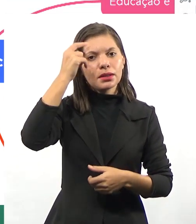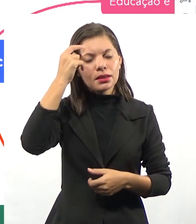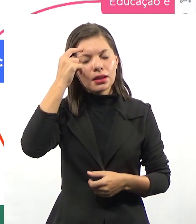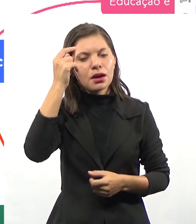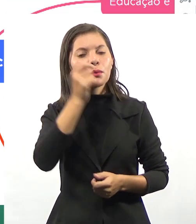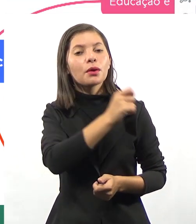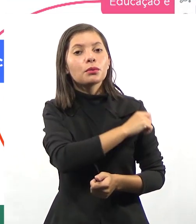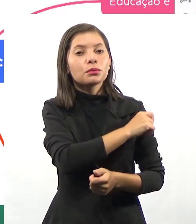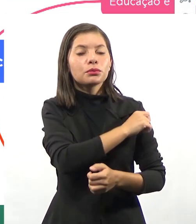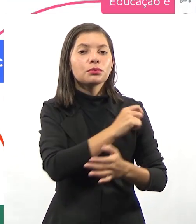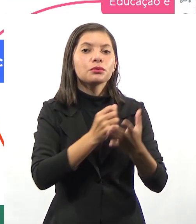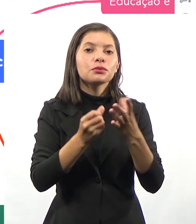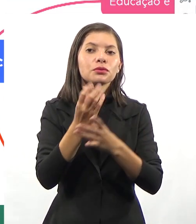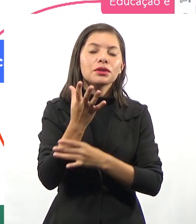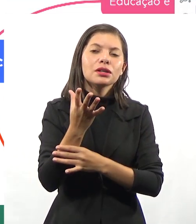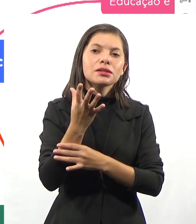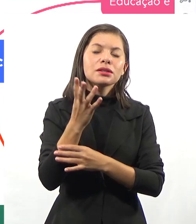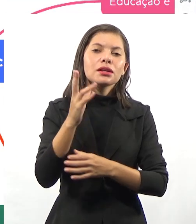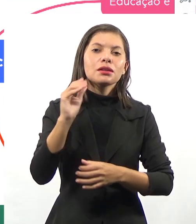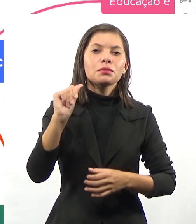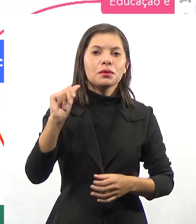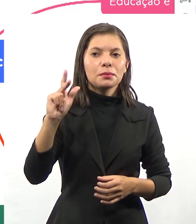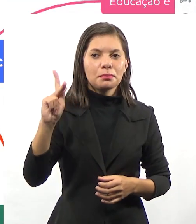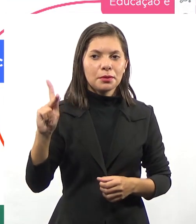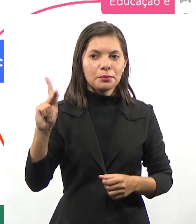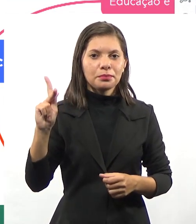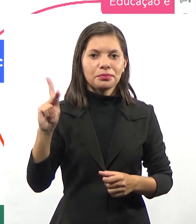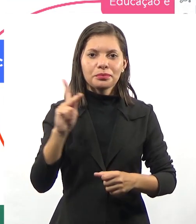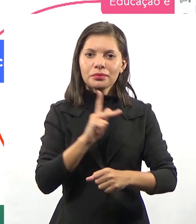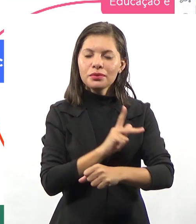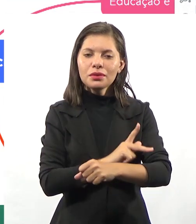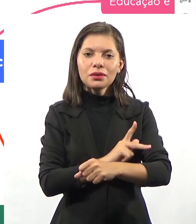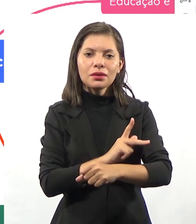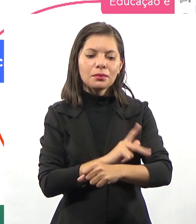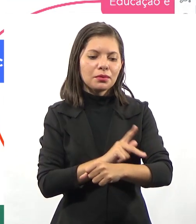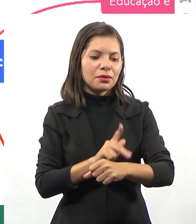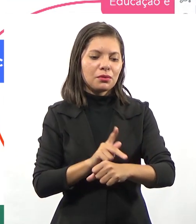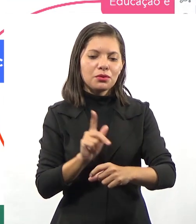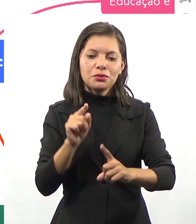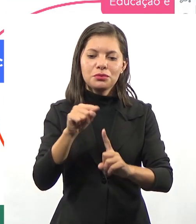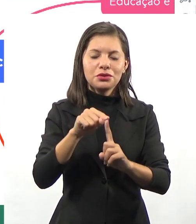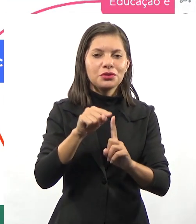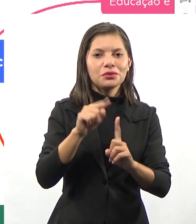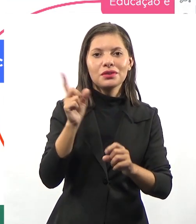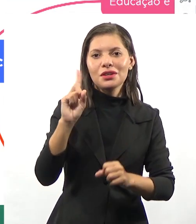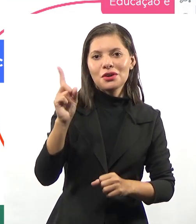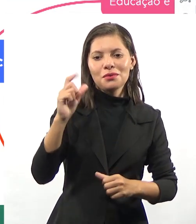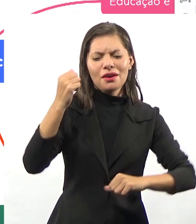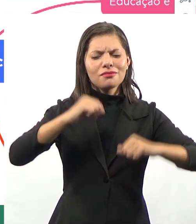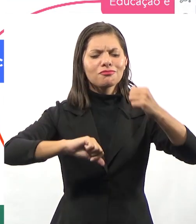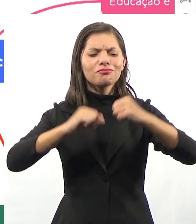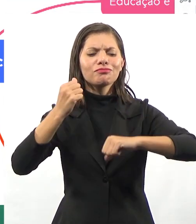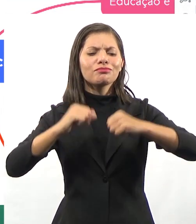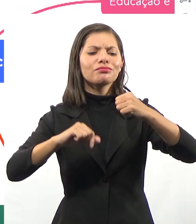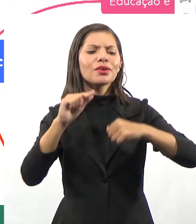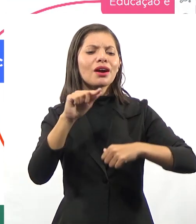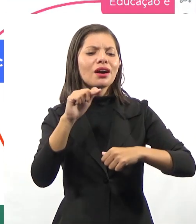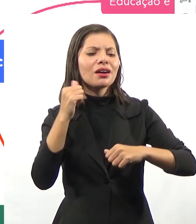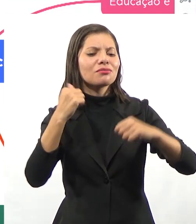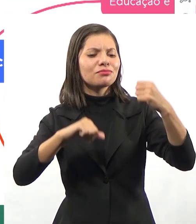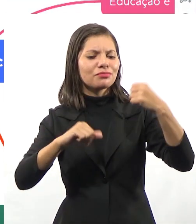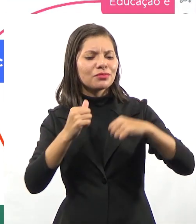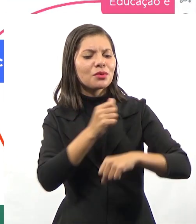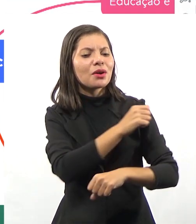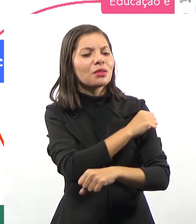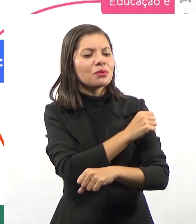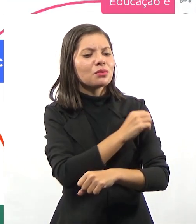mental, o mapa mental no Mindmaster não é o objetivo pedagógico. O objetivo é avaliar a compreensão que